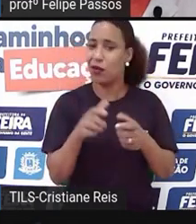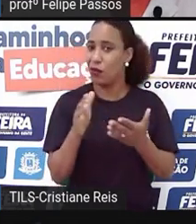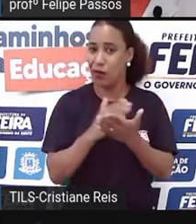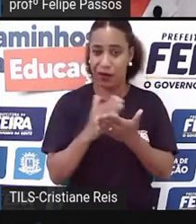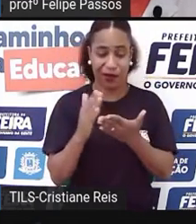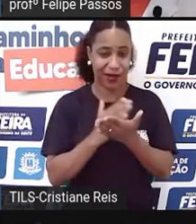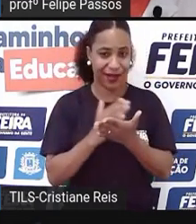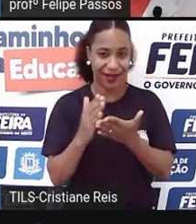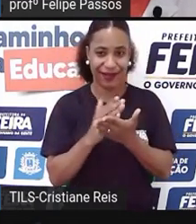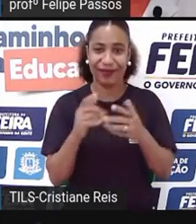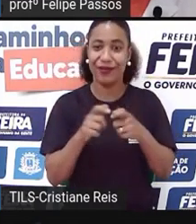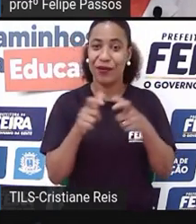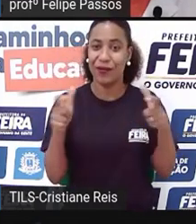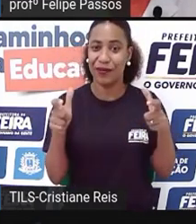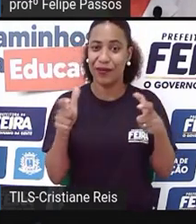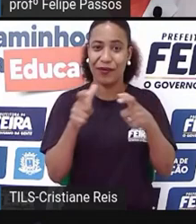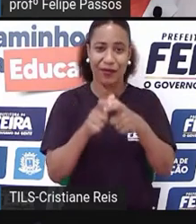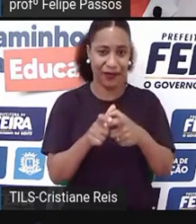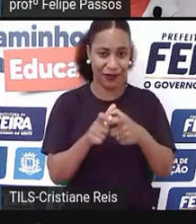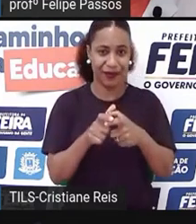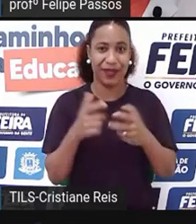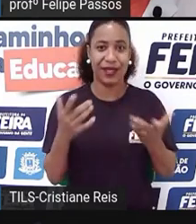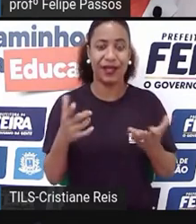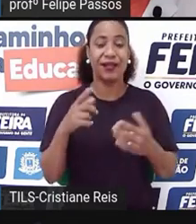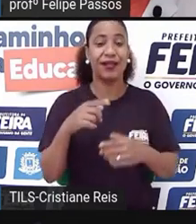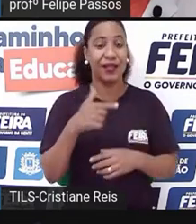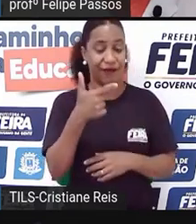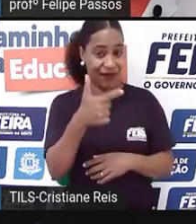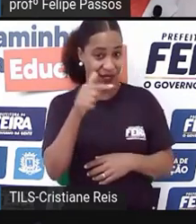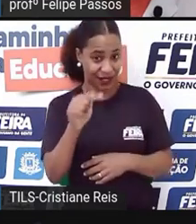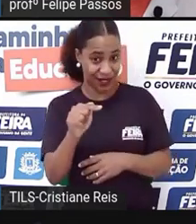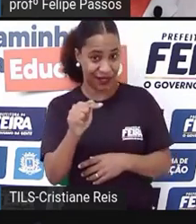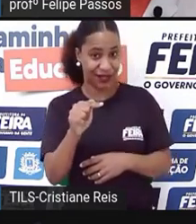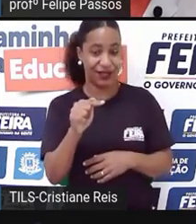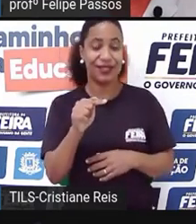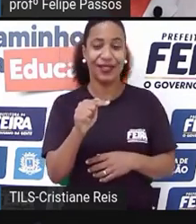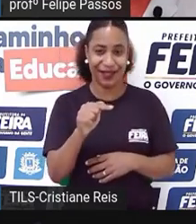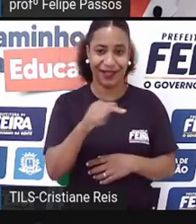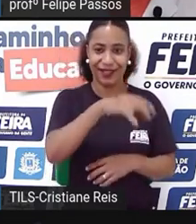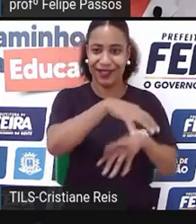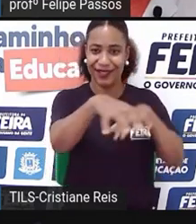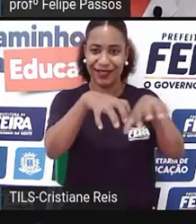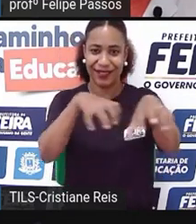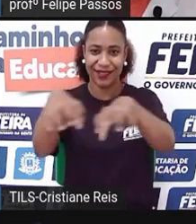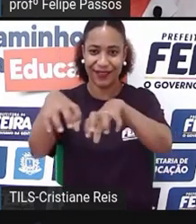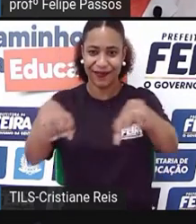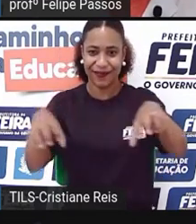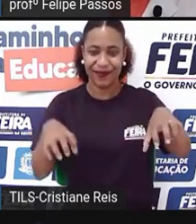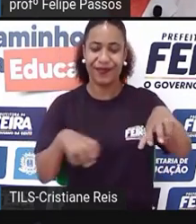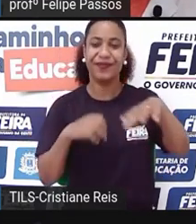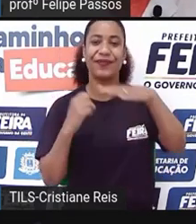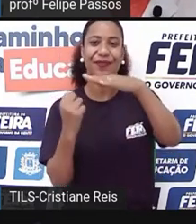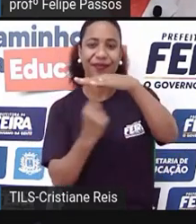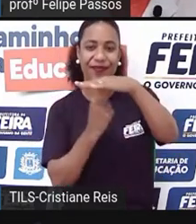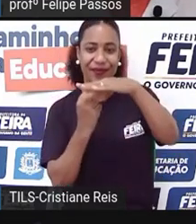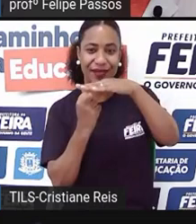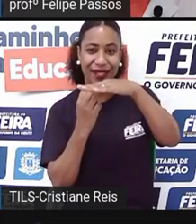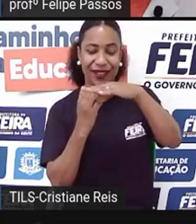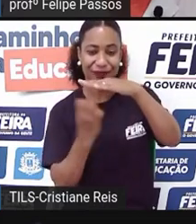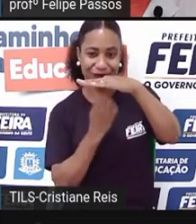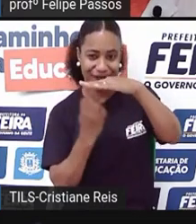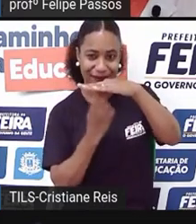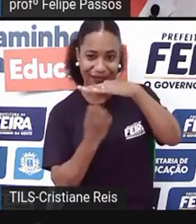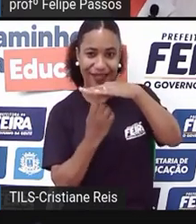mas é um... nas 27 unidades federativas do Brasil, tem SEBRAE, e o público que nós